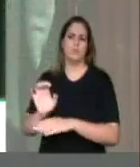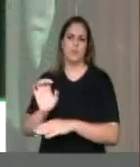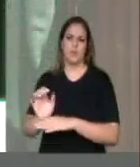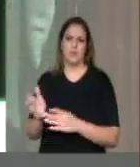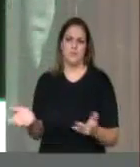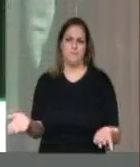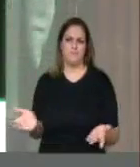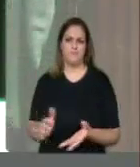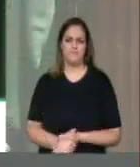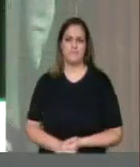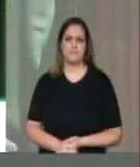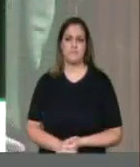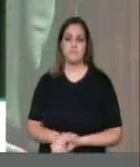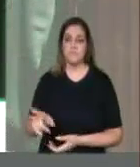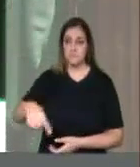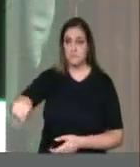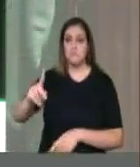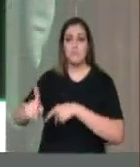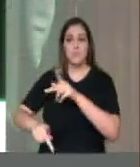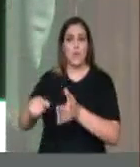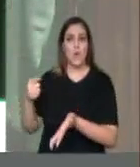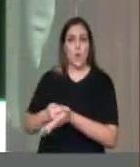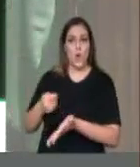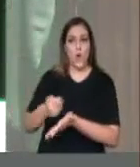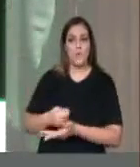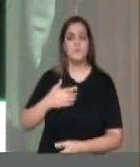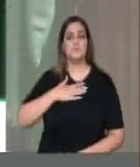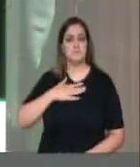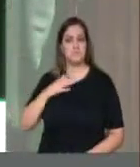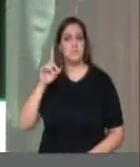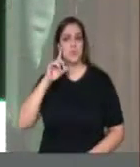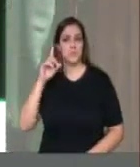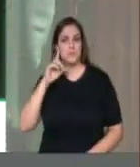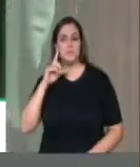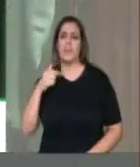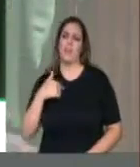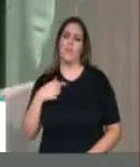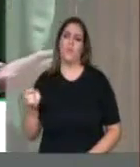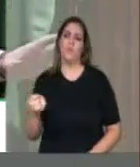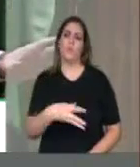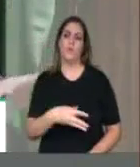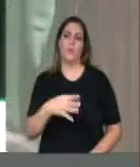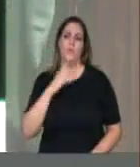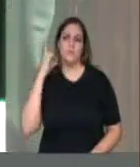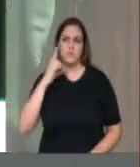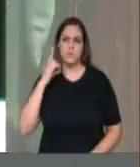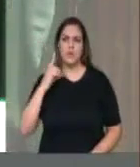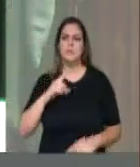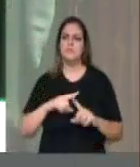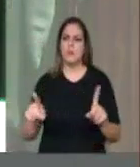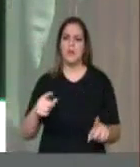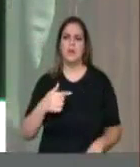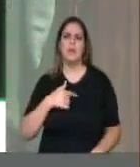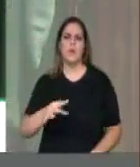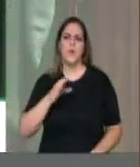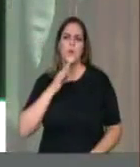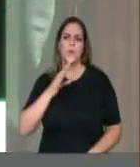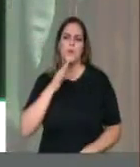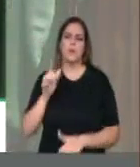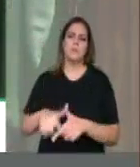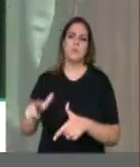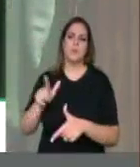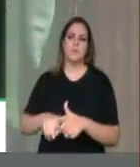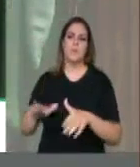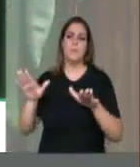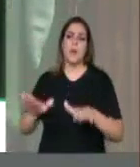dias. Sou deputado de primeiro mandato, recém-chegado na política e conheço a história do aeroporto do